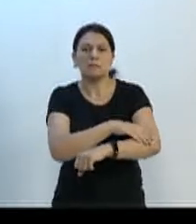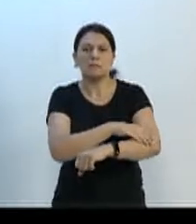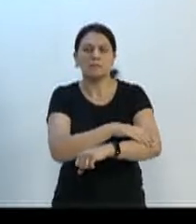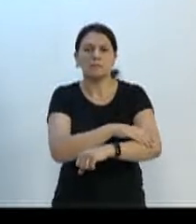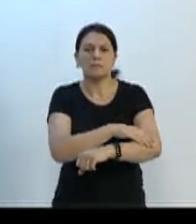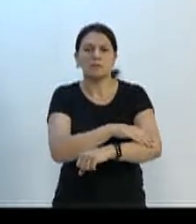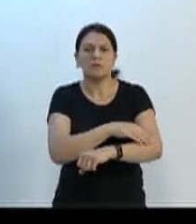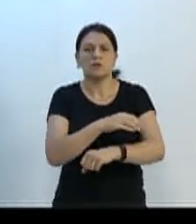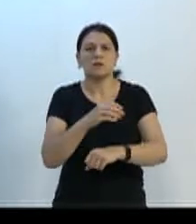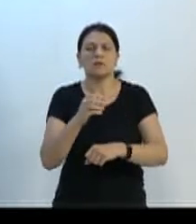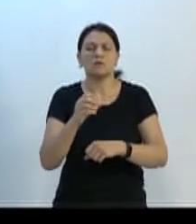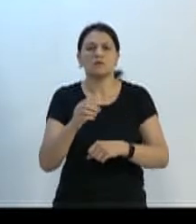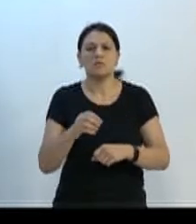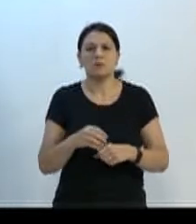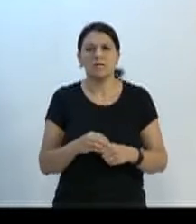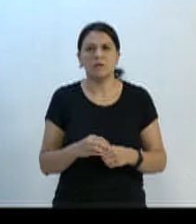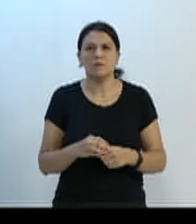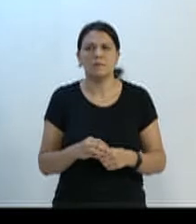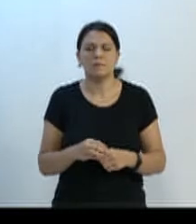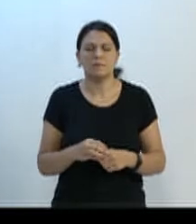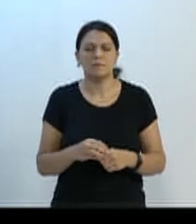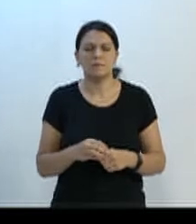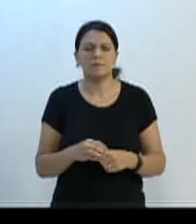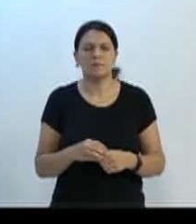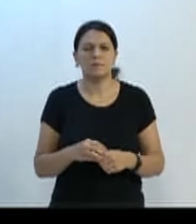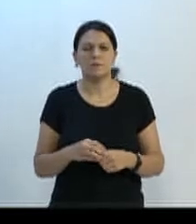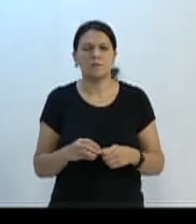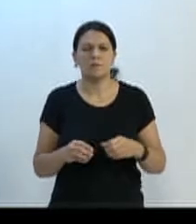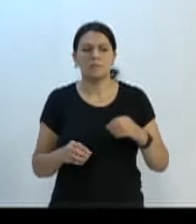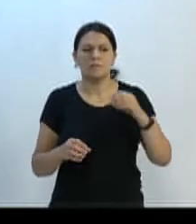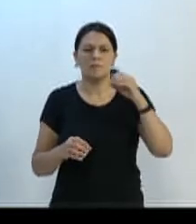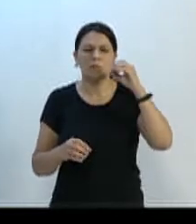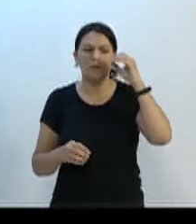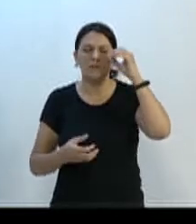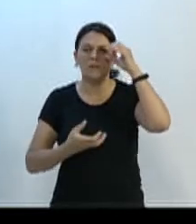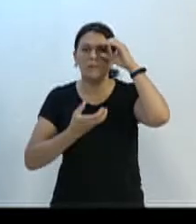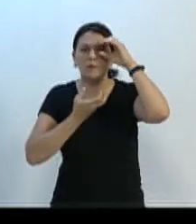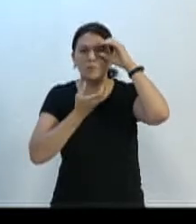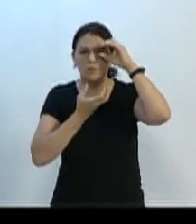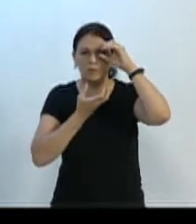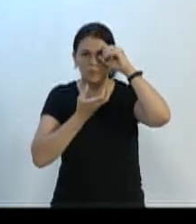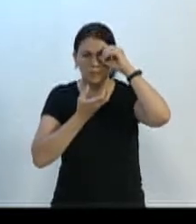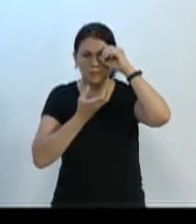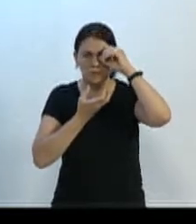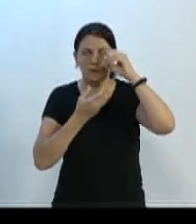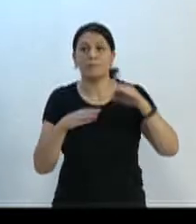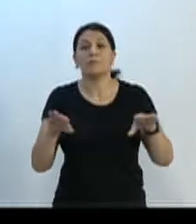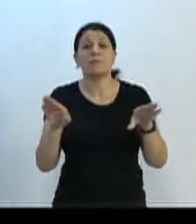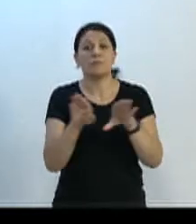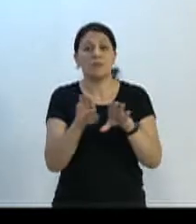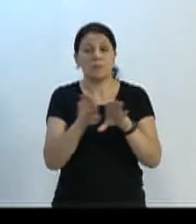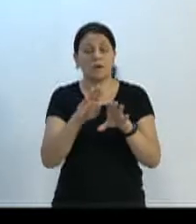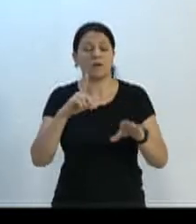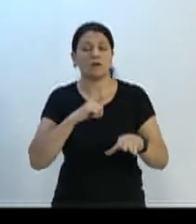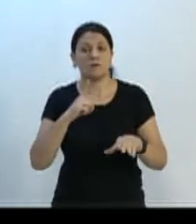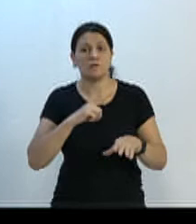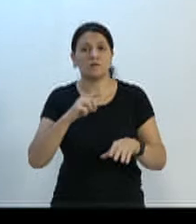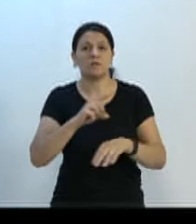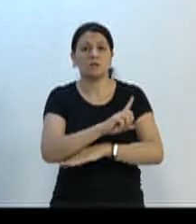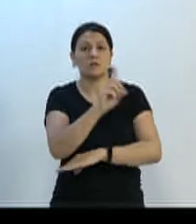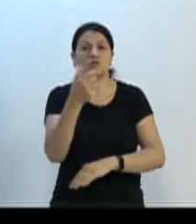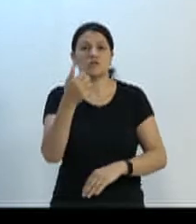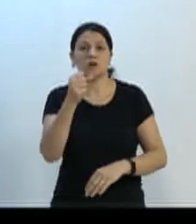Depois nós temos a outra foto, que será uma atividade no domingo, dia 8 de março, junto à